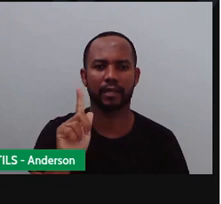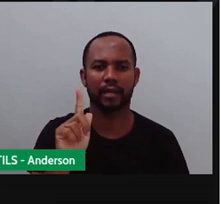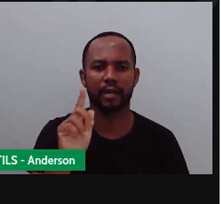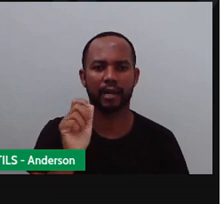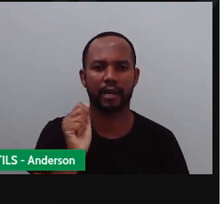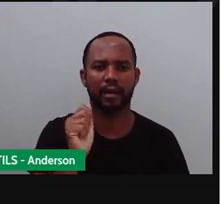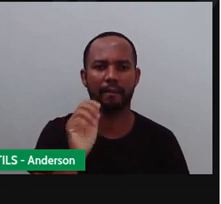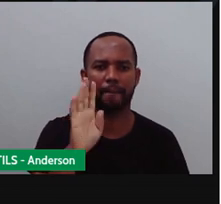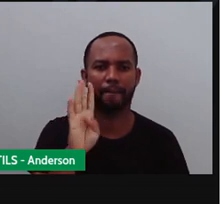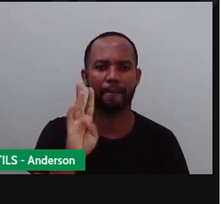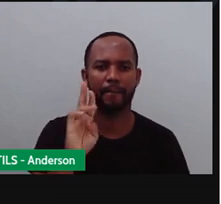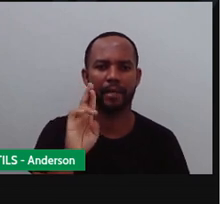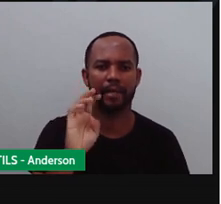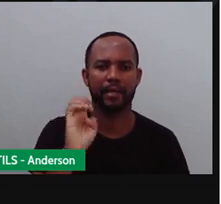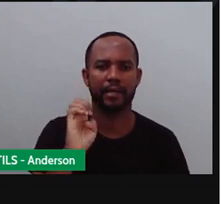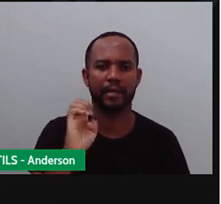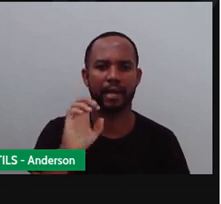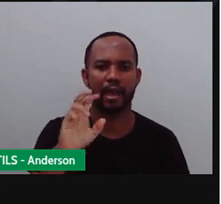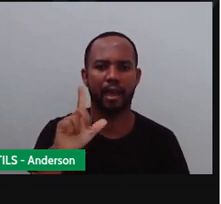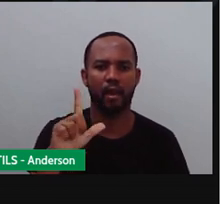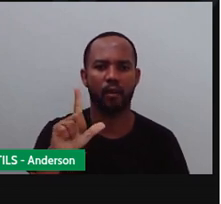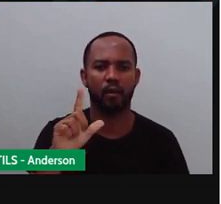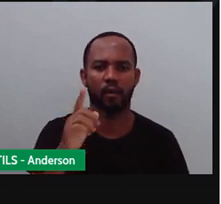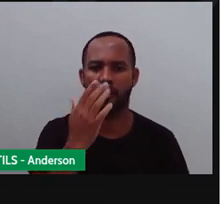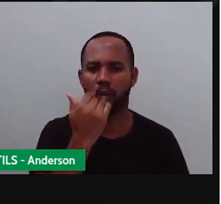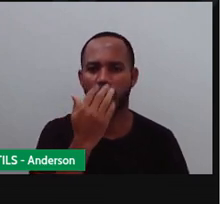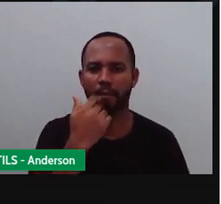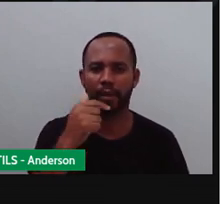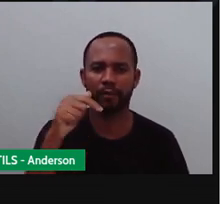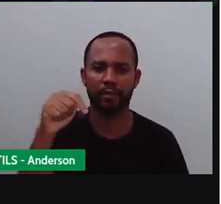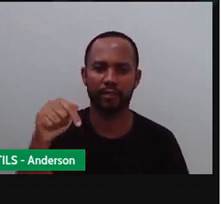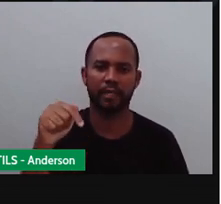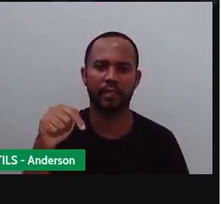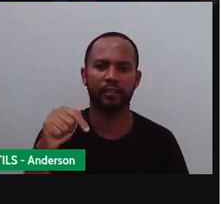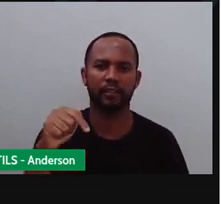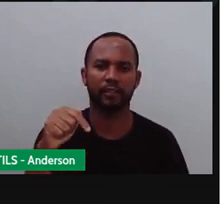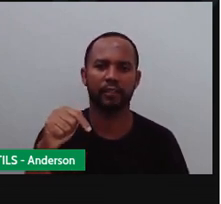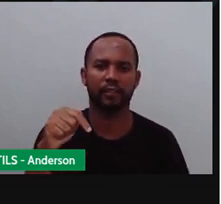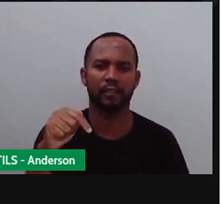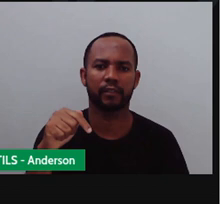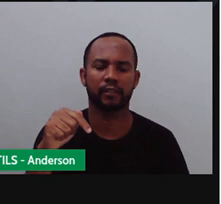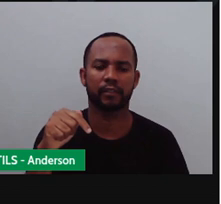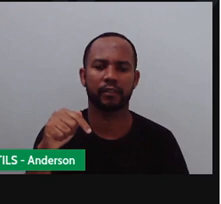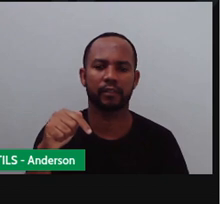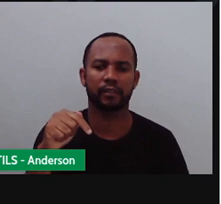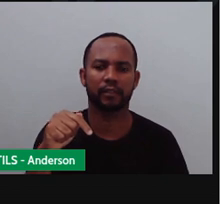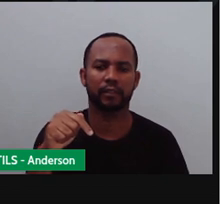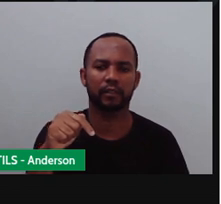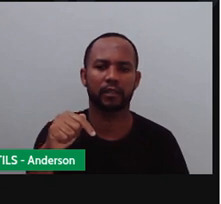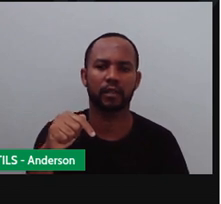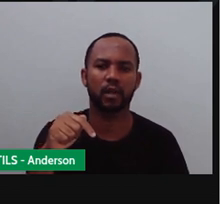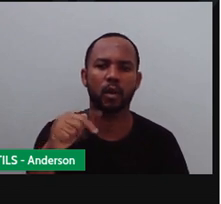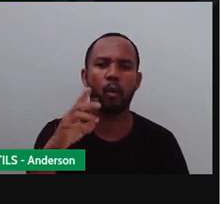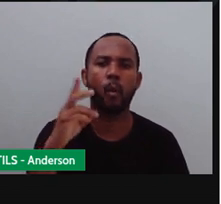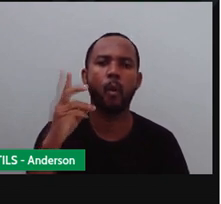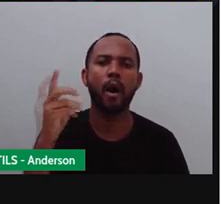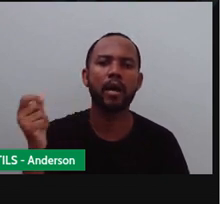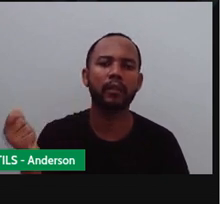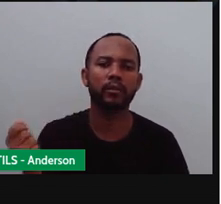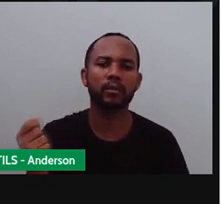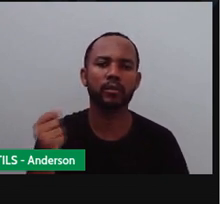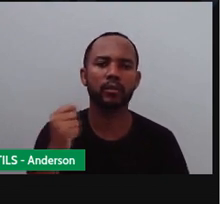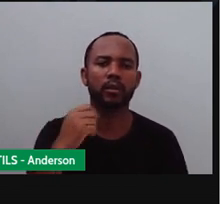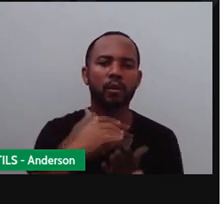sete. Quantos bolinhos restaram? Aí agora a gente vai fazer o quê? Utilizar o abaco. Aí a vai fazer o quê? Ó.